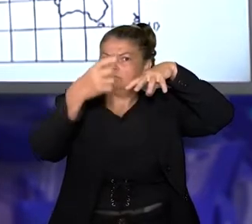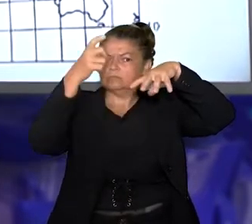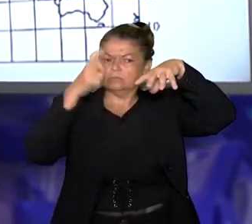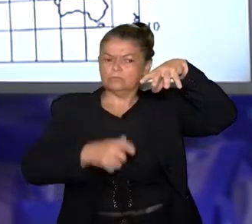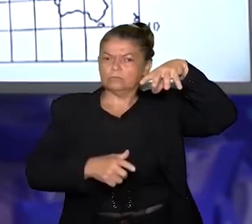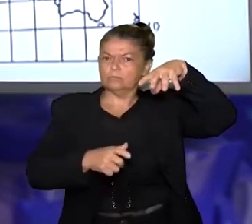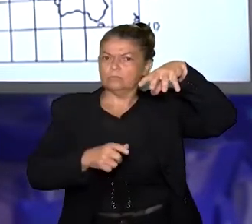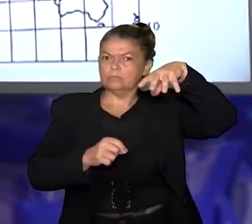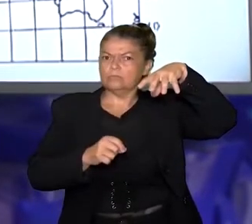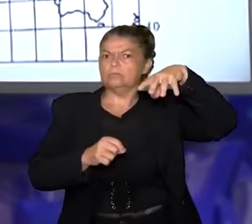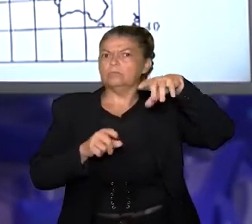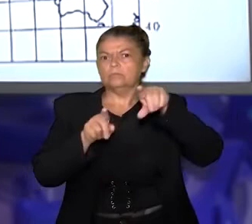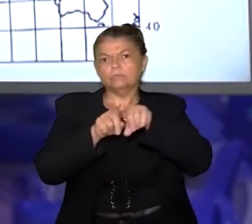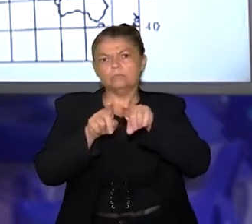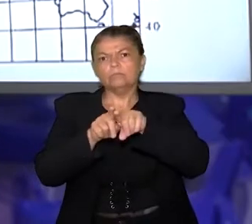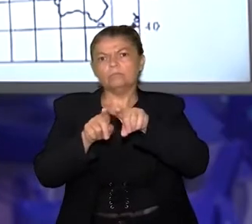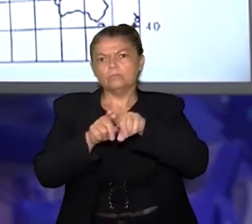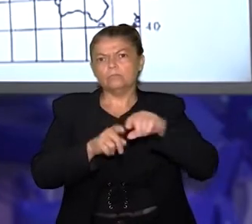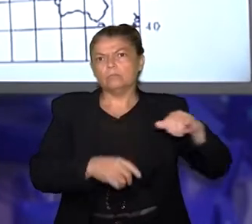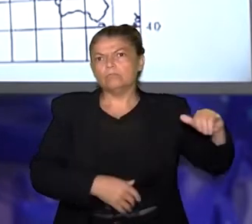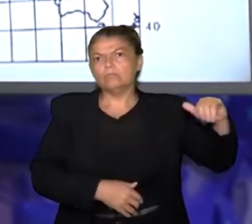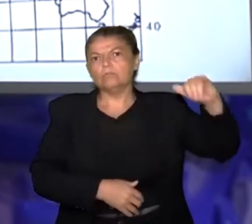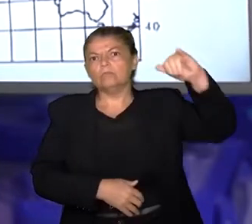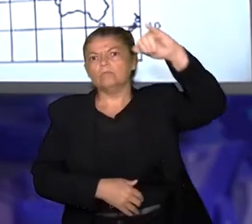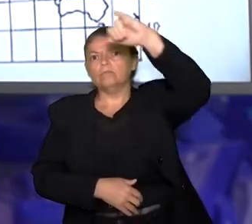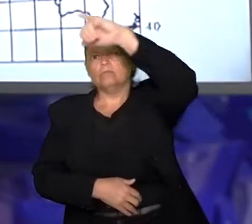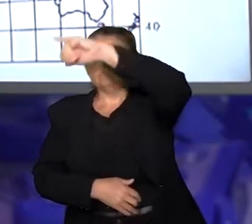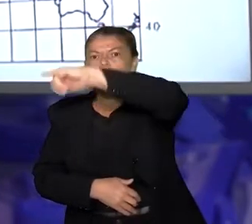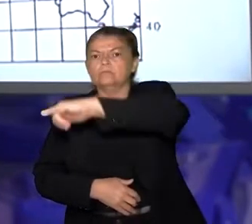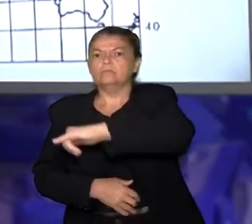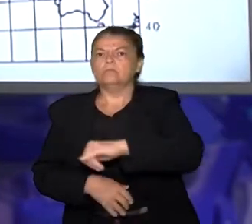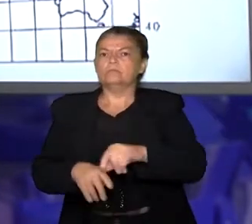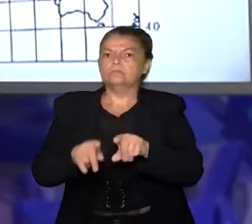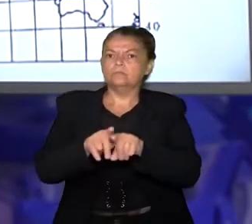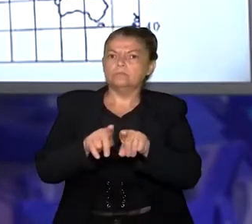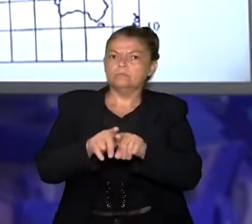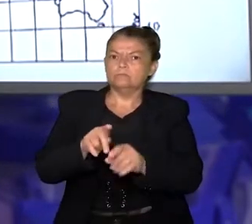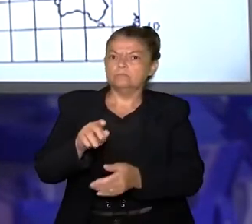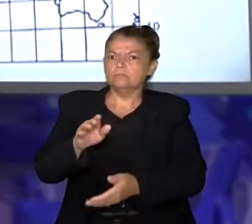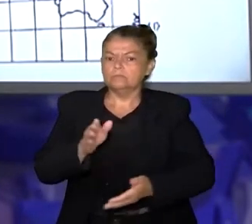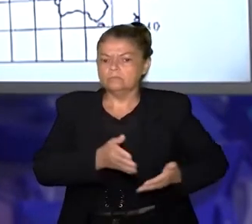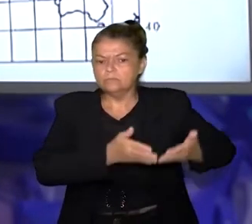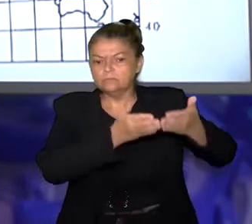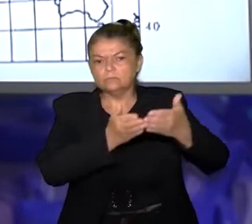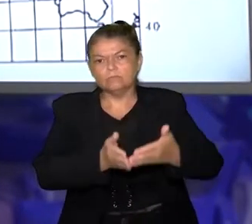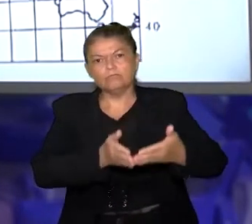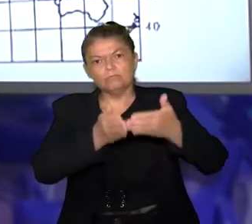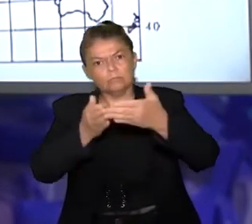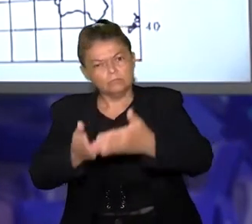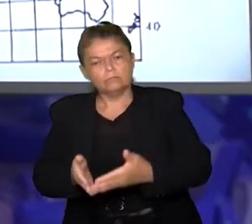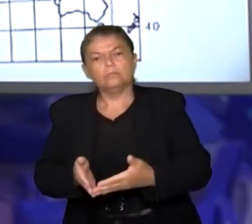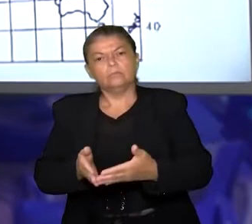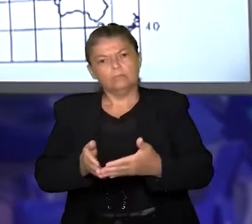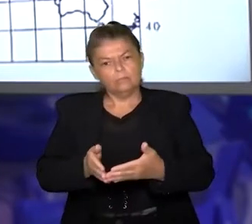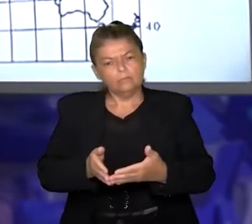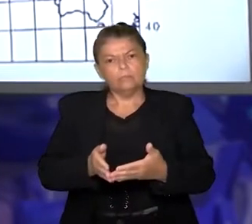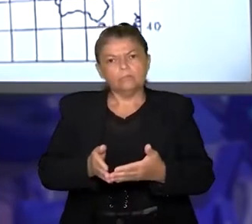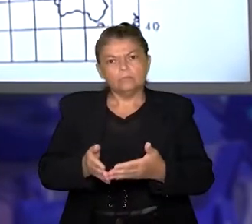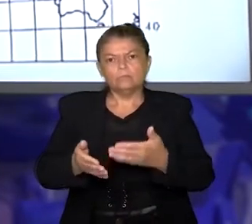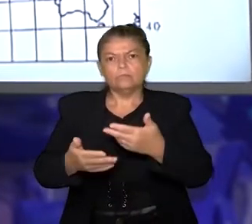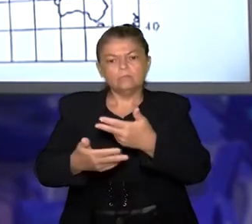pelos aviões, navios, que utilizam esse tipo de rota. Tanto a rota espacial,